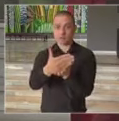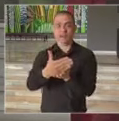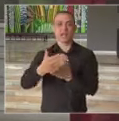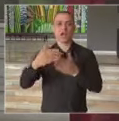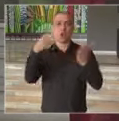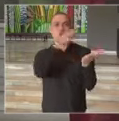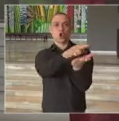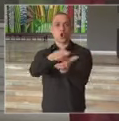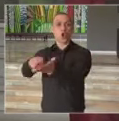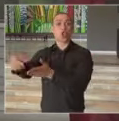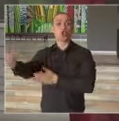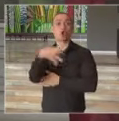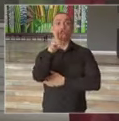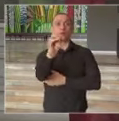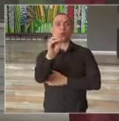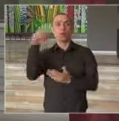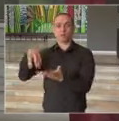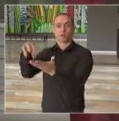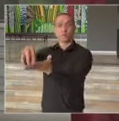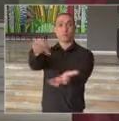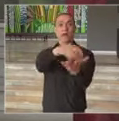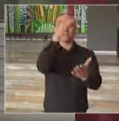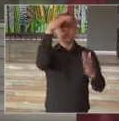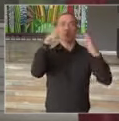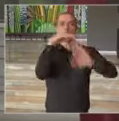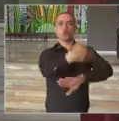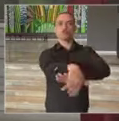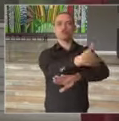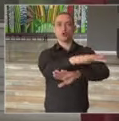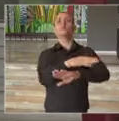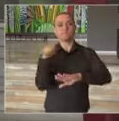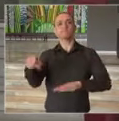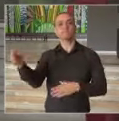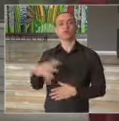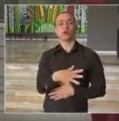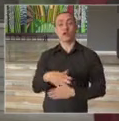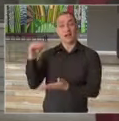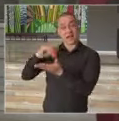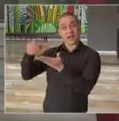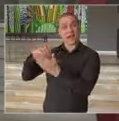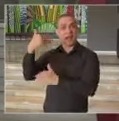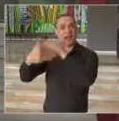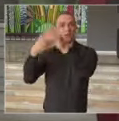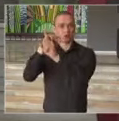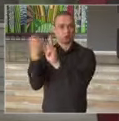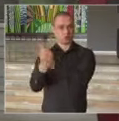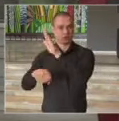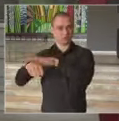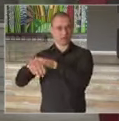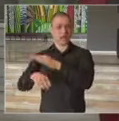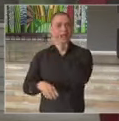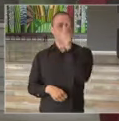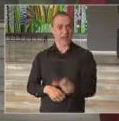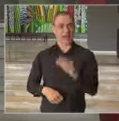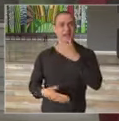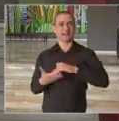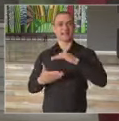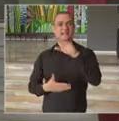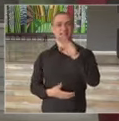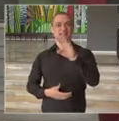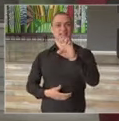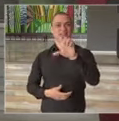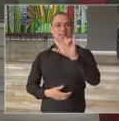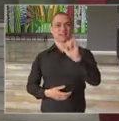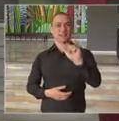alojamentos para pessoas em situação de rua. A Secretaria de Desenvolvimento Social, tendo a Célia Parnes, secretária,